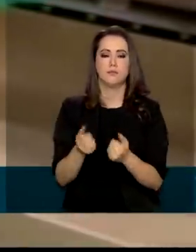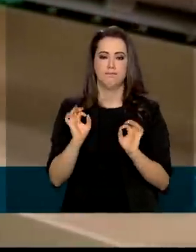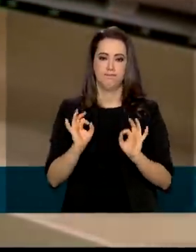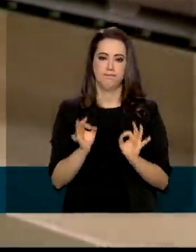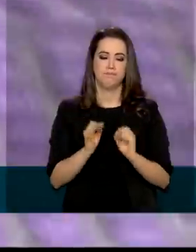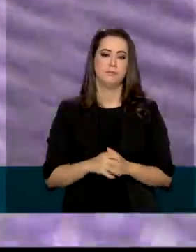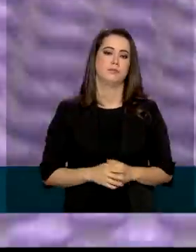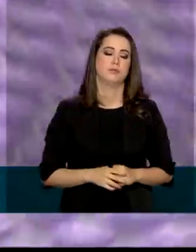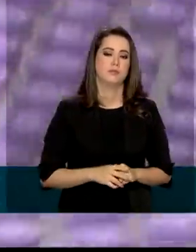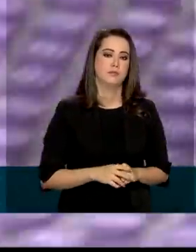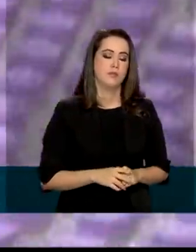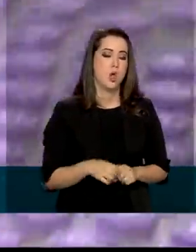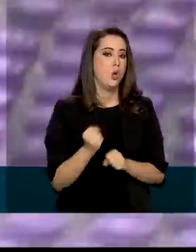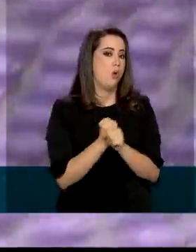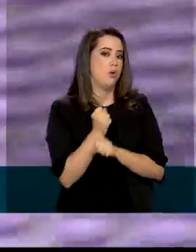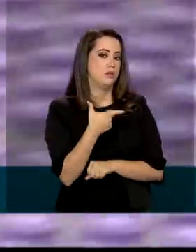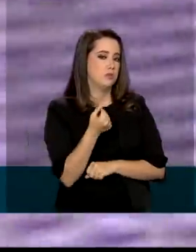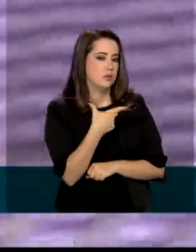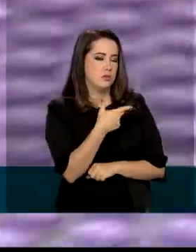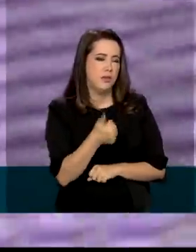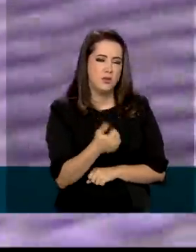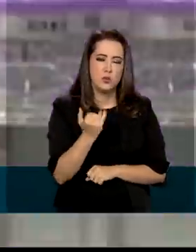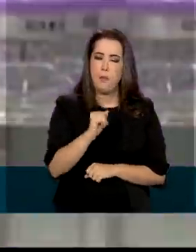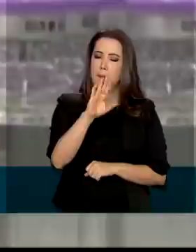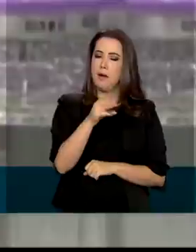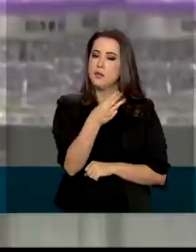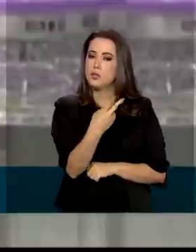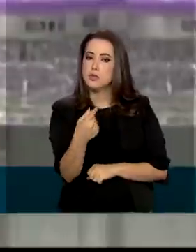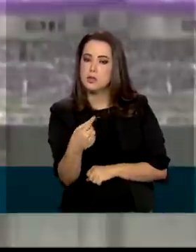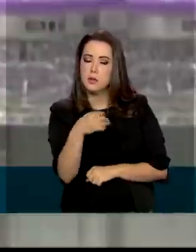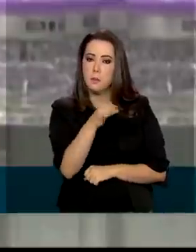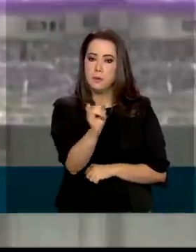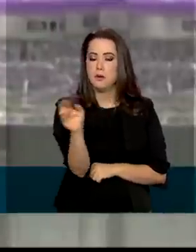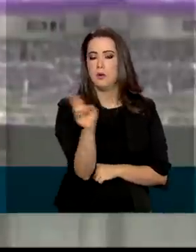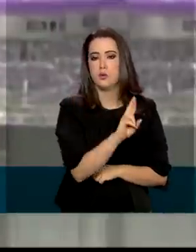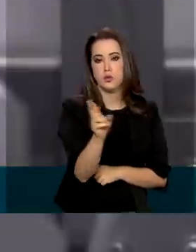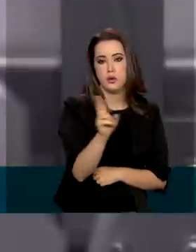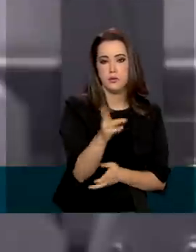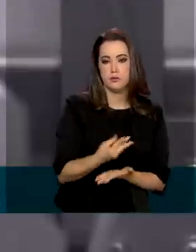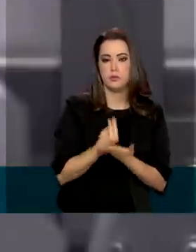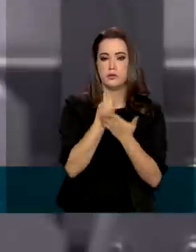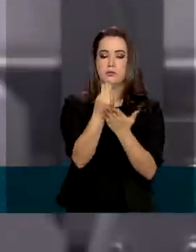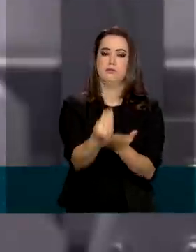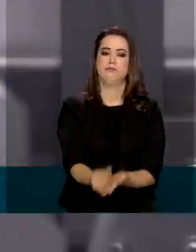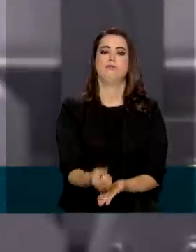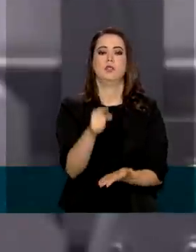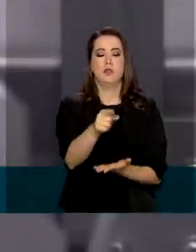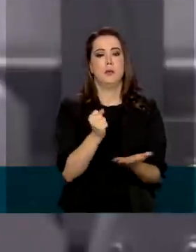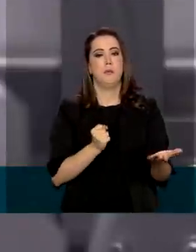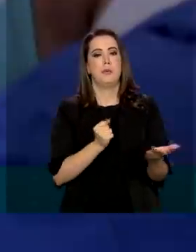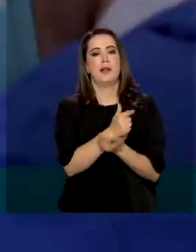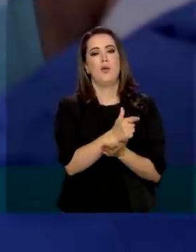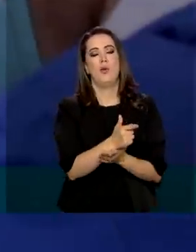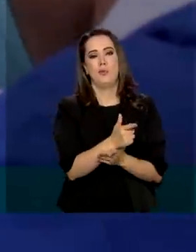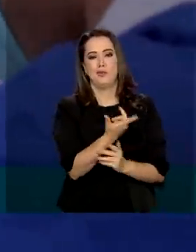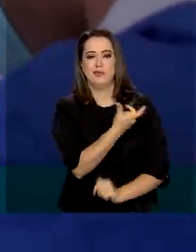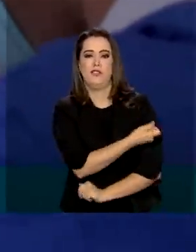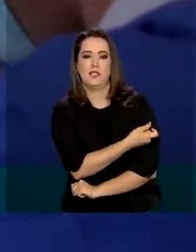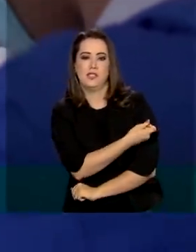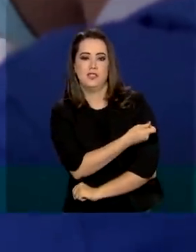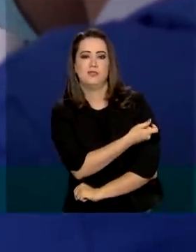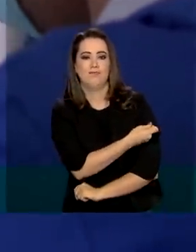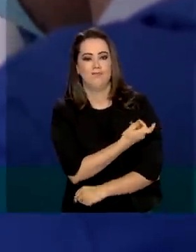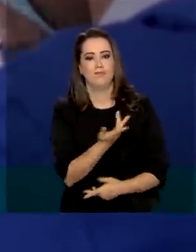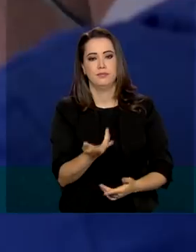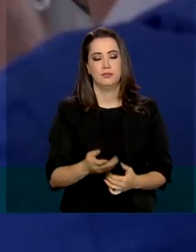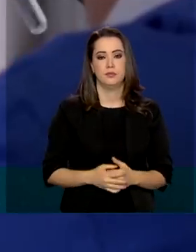Em 2021, mais de 31 bilhões de reais vão ser destinados para a compra das vacinas contra a